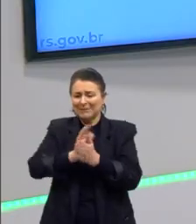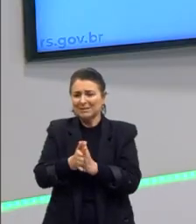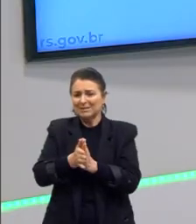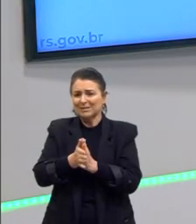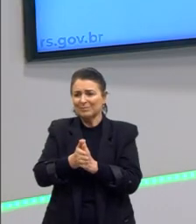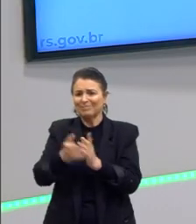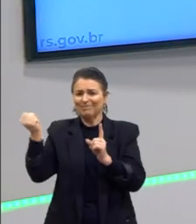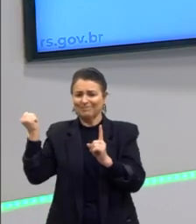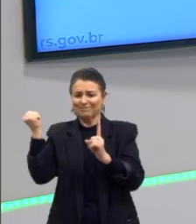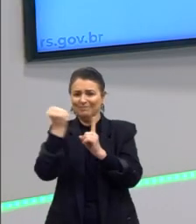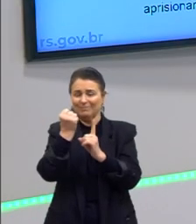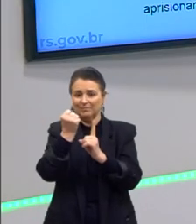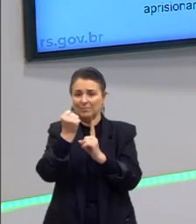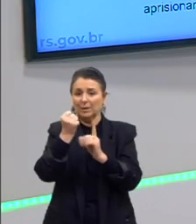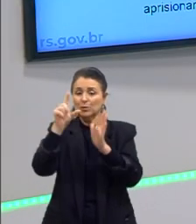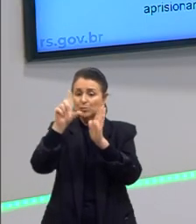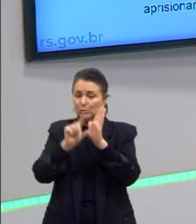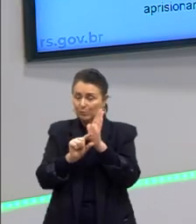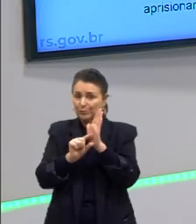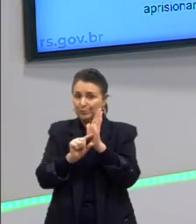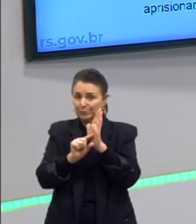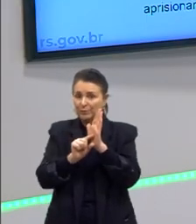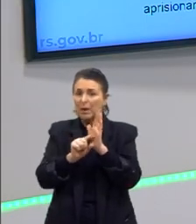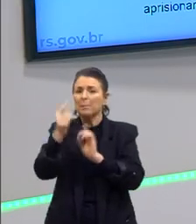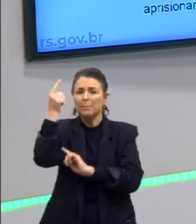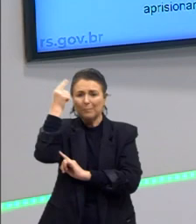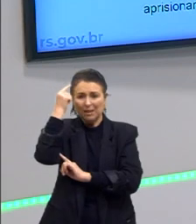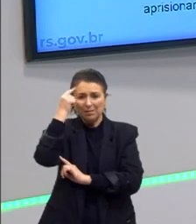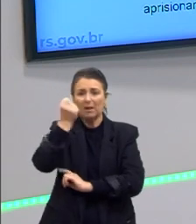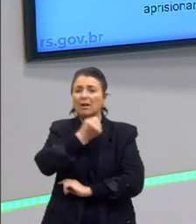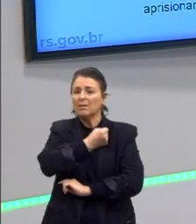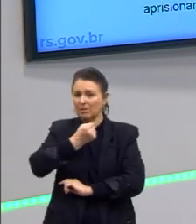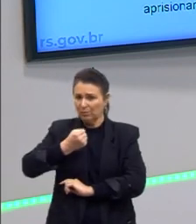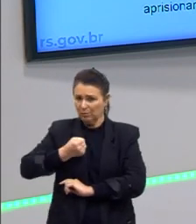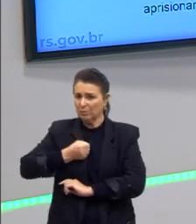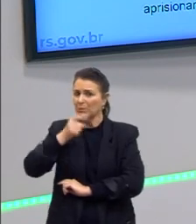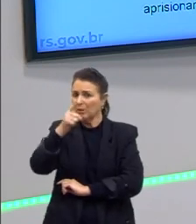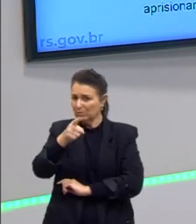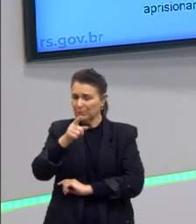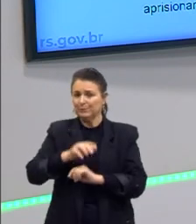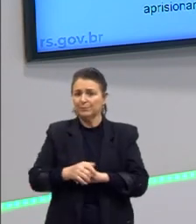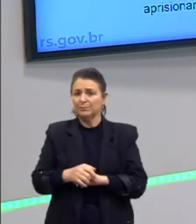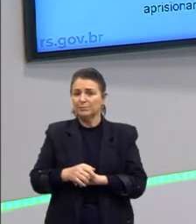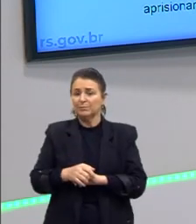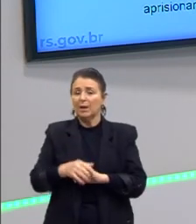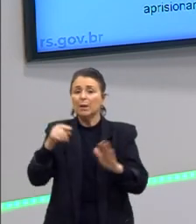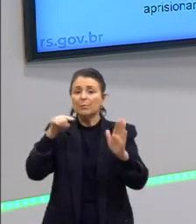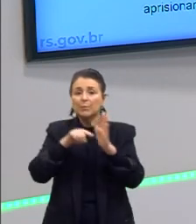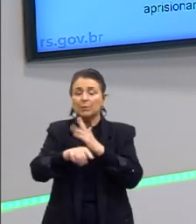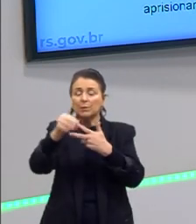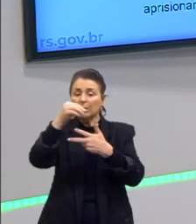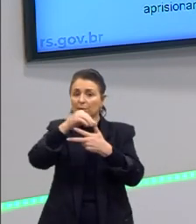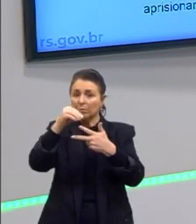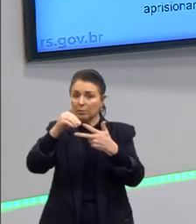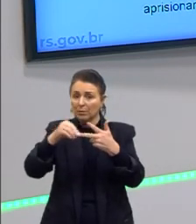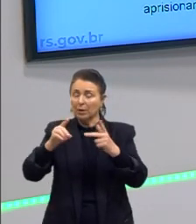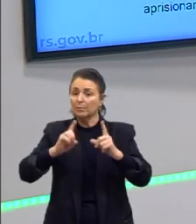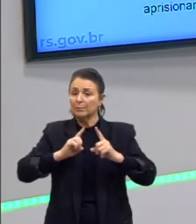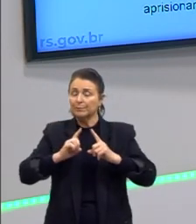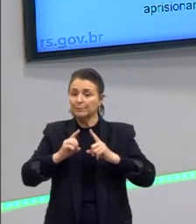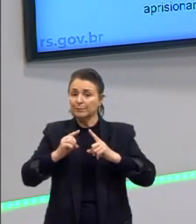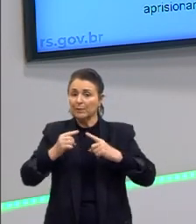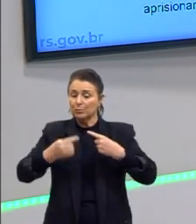Então, são números que eu trago para você repensar, enfim, discutir, etc e tal. Turma, eu trago aqui uma questão do Enem para nós discutirmos,